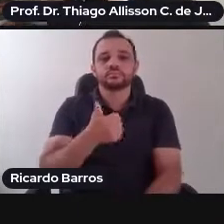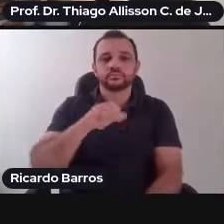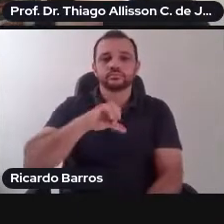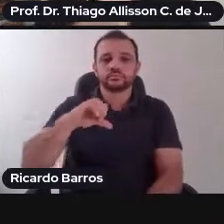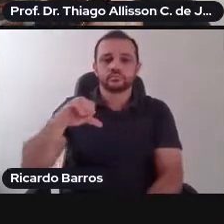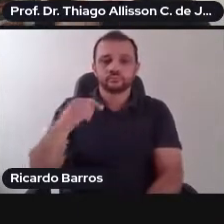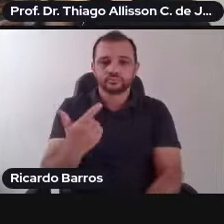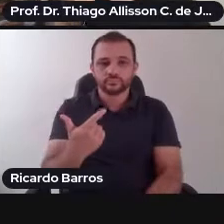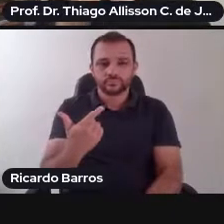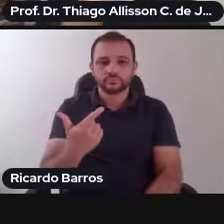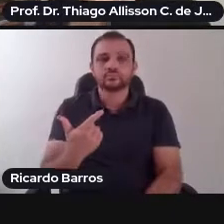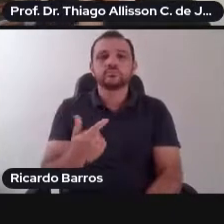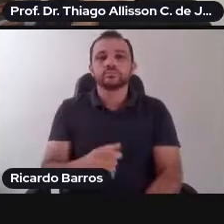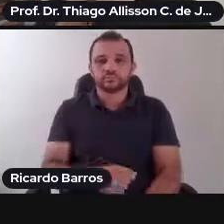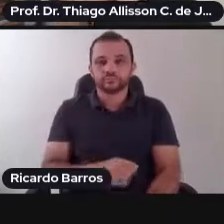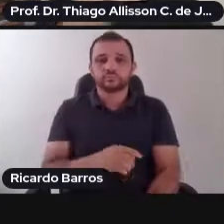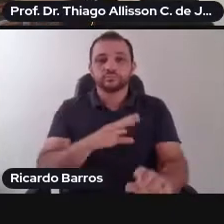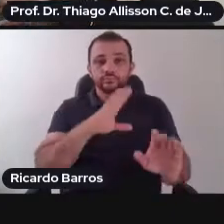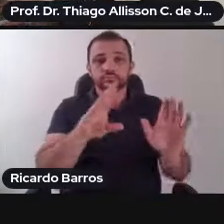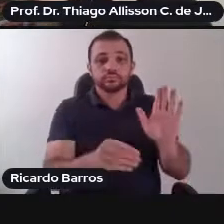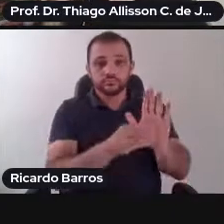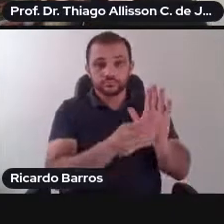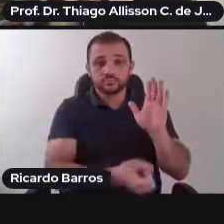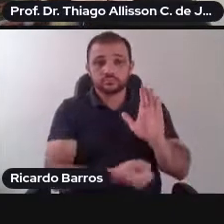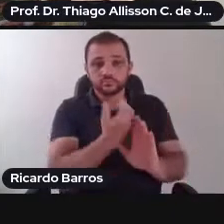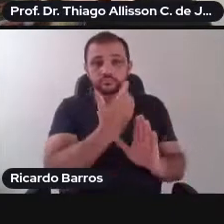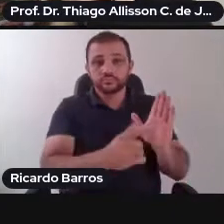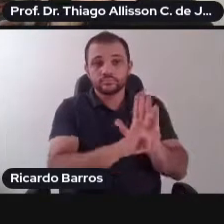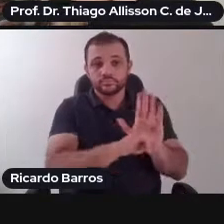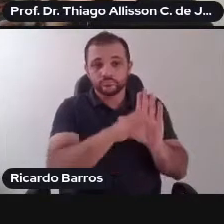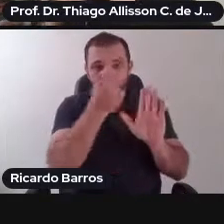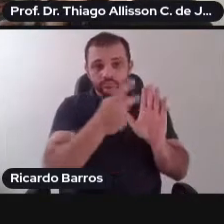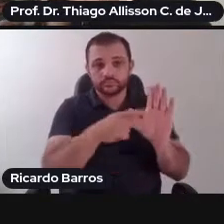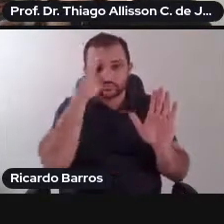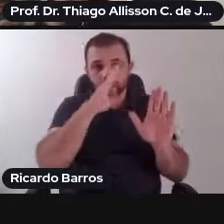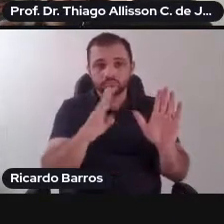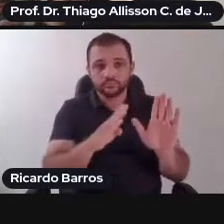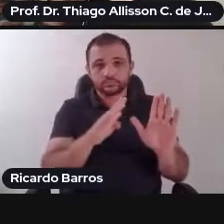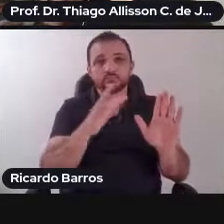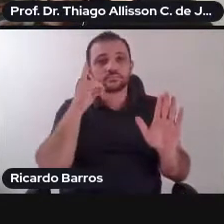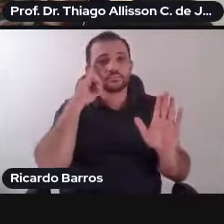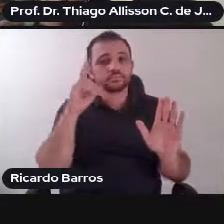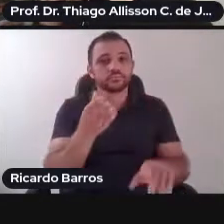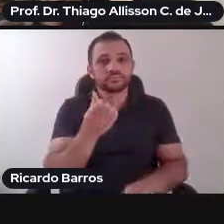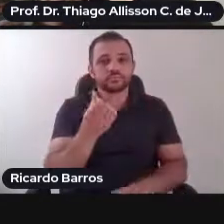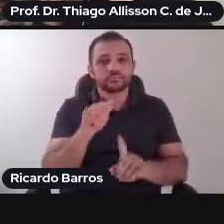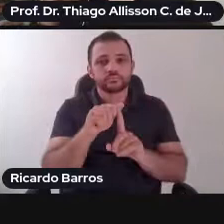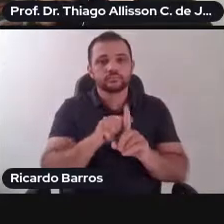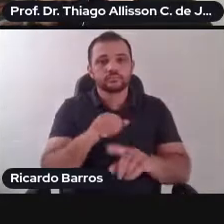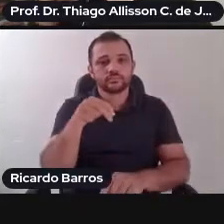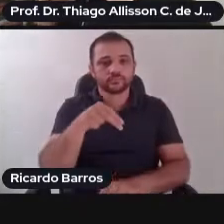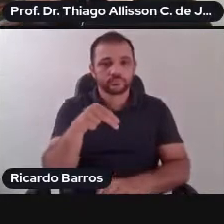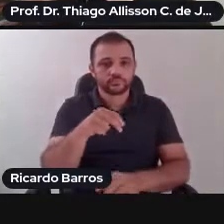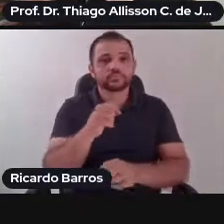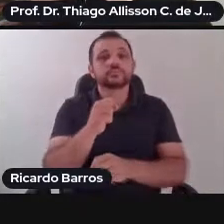no ordenamento doméstico interno, no ordenamento doméstico, em 6 de novembro pelo decreto